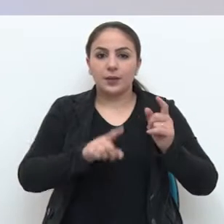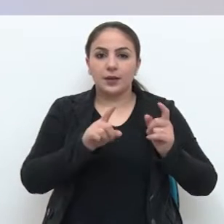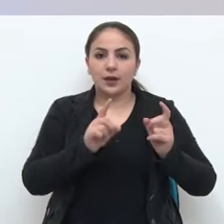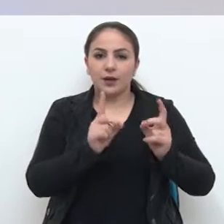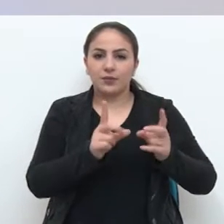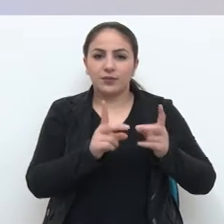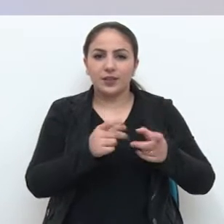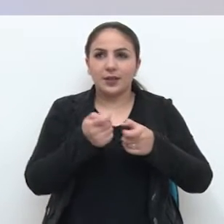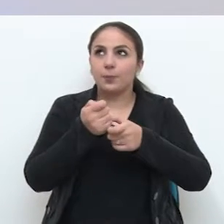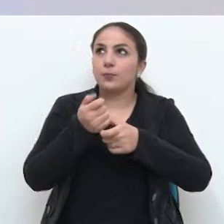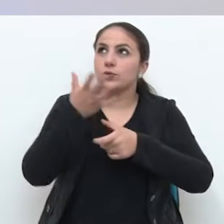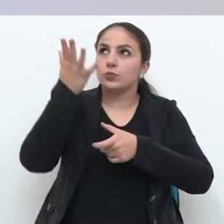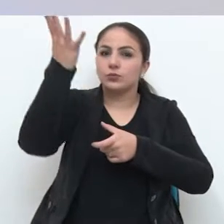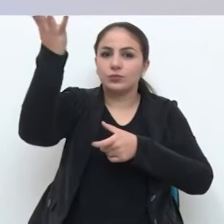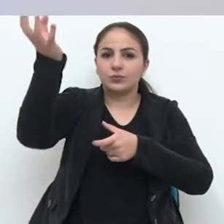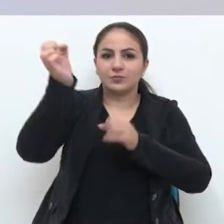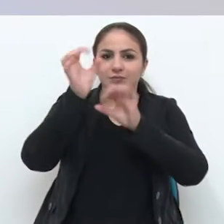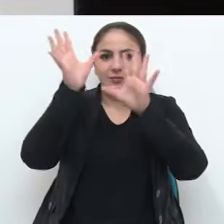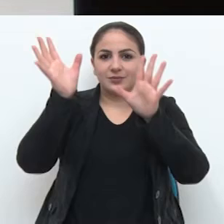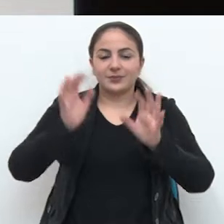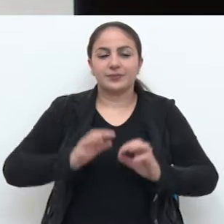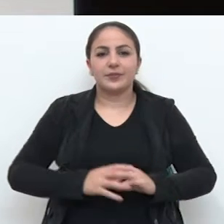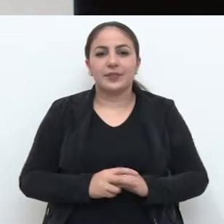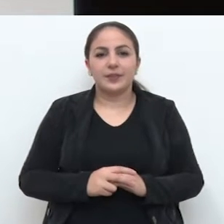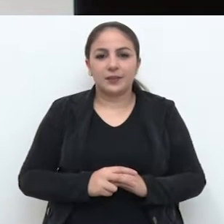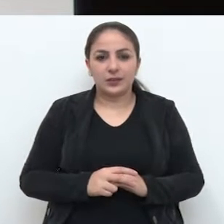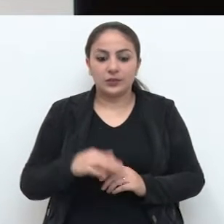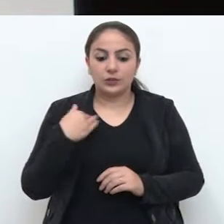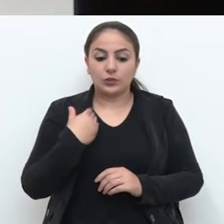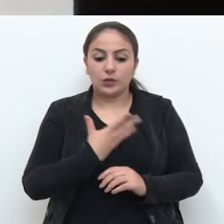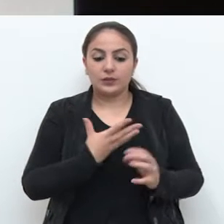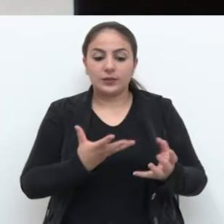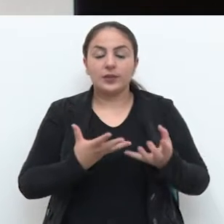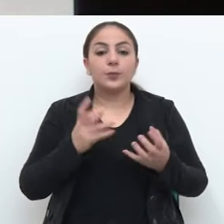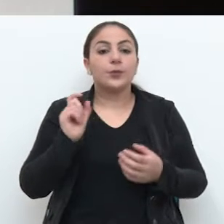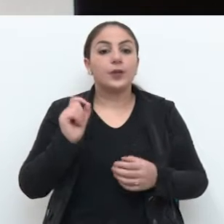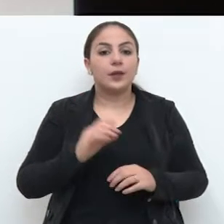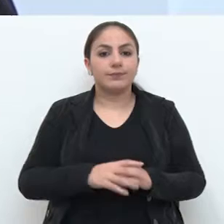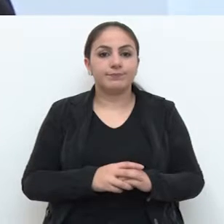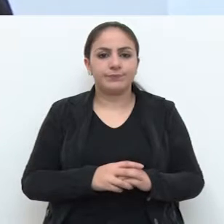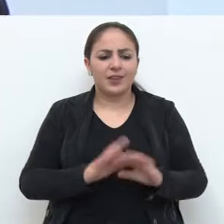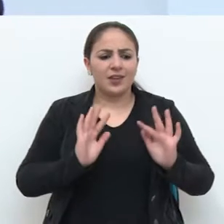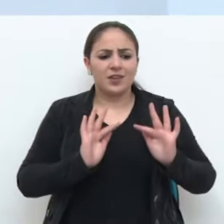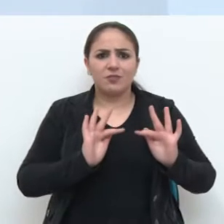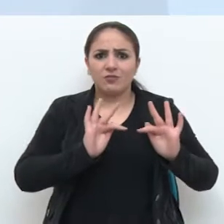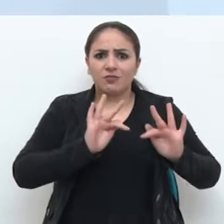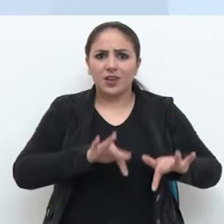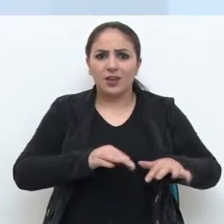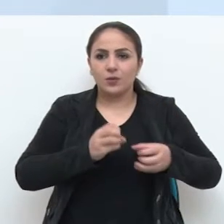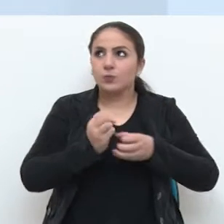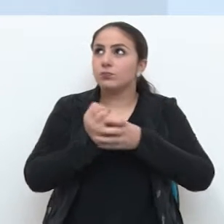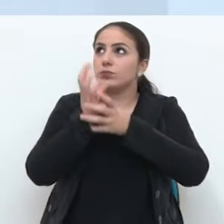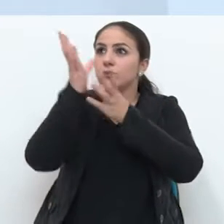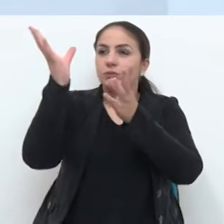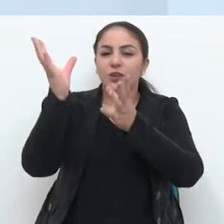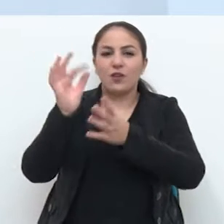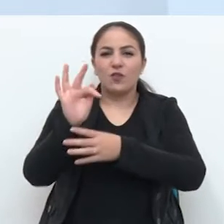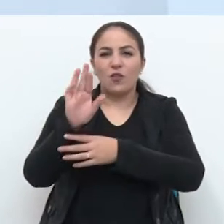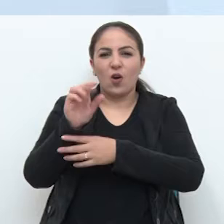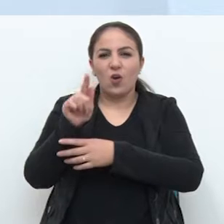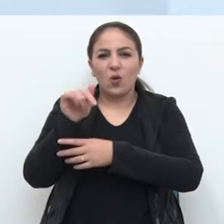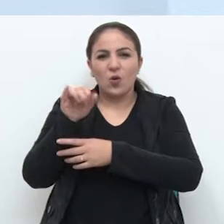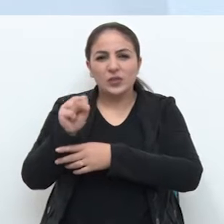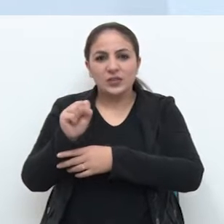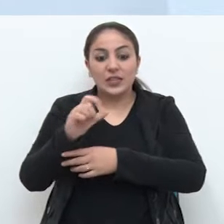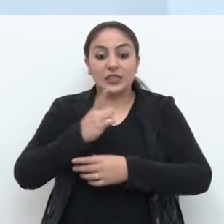comércio e o uso de fogos de artifício. O a gente quer é tirar os fogos com estampido, com maior